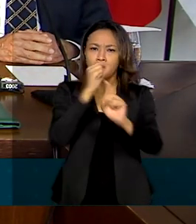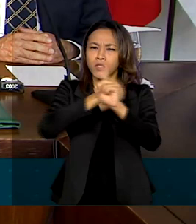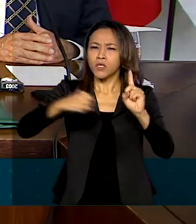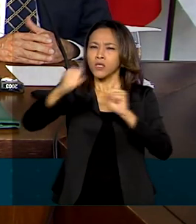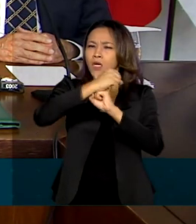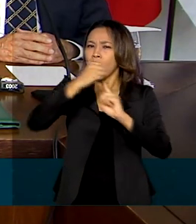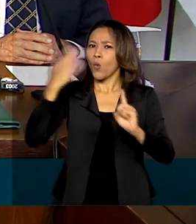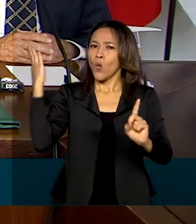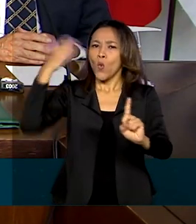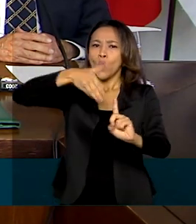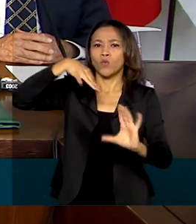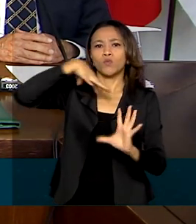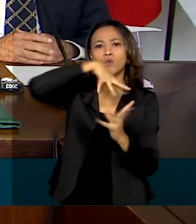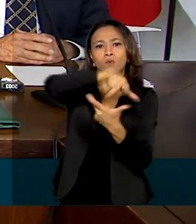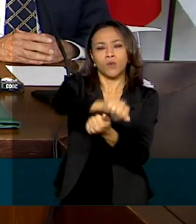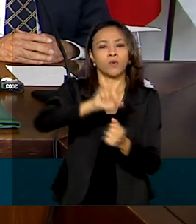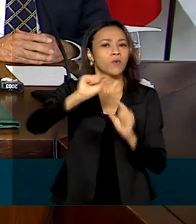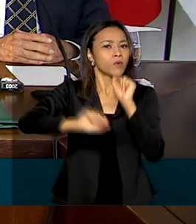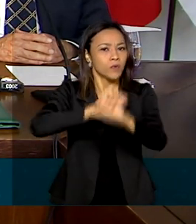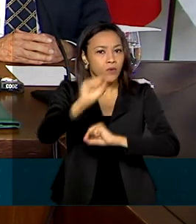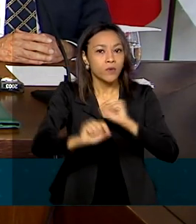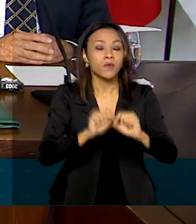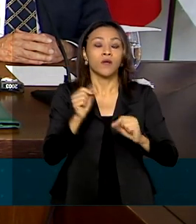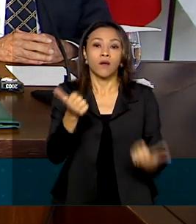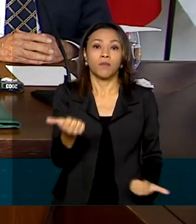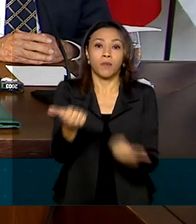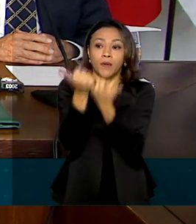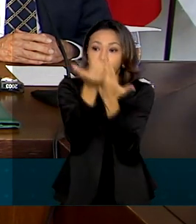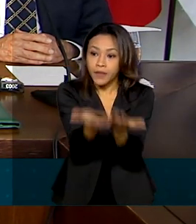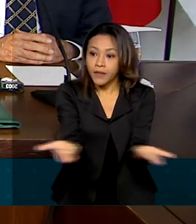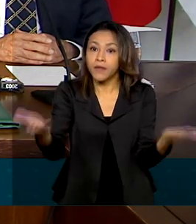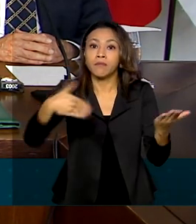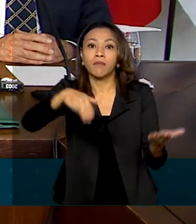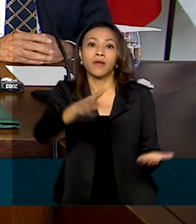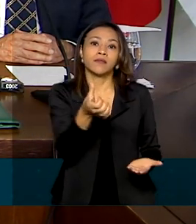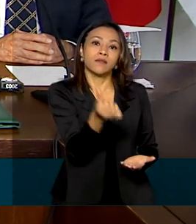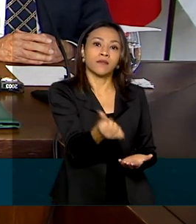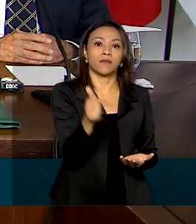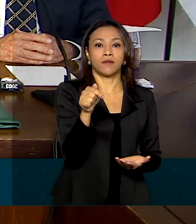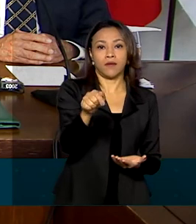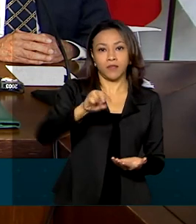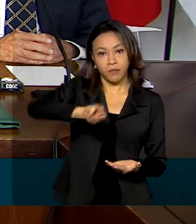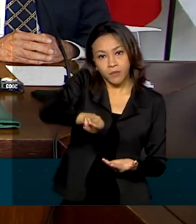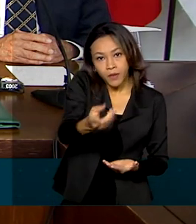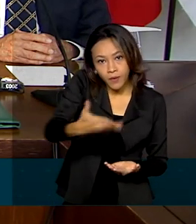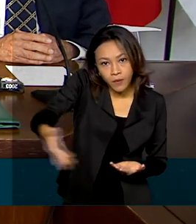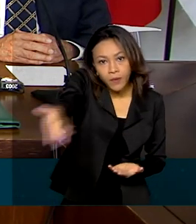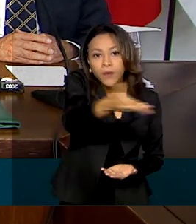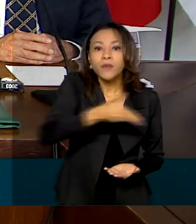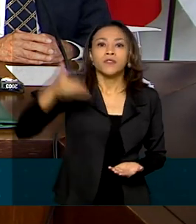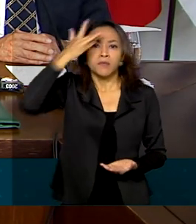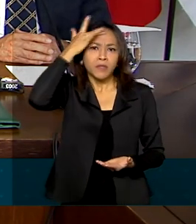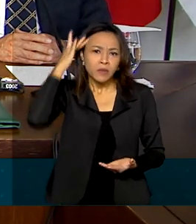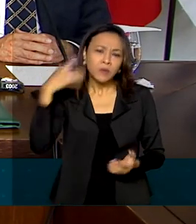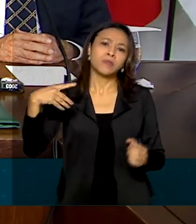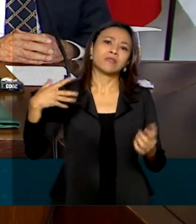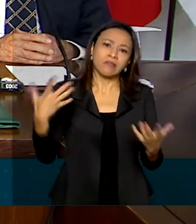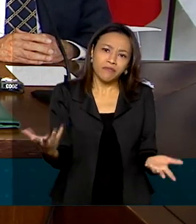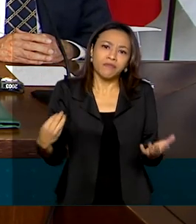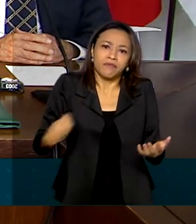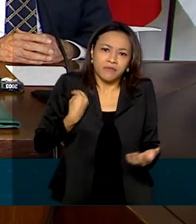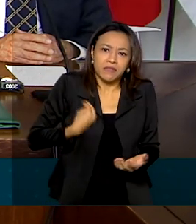prestando auxílio emergencial a mais de 67 milhões de brasileiros em situação de vulnerabilidade,